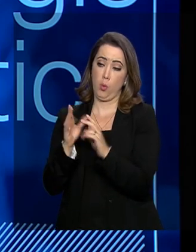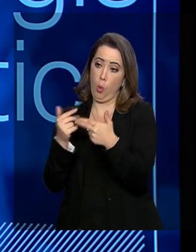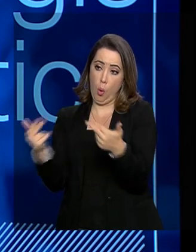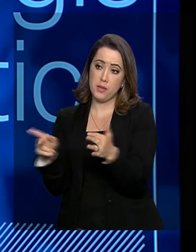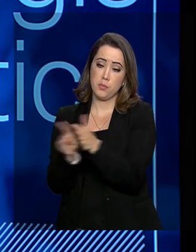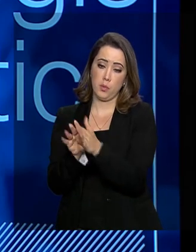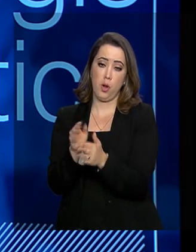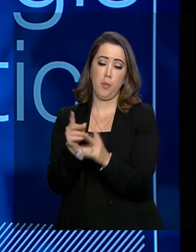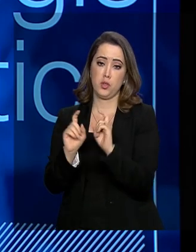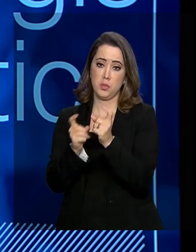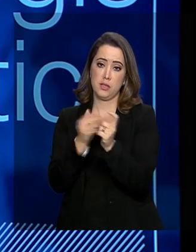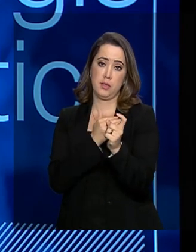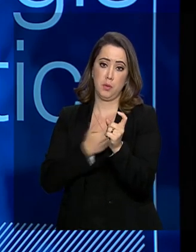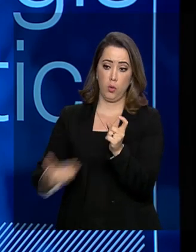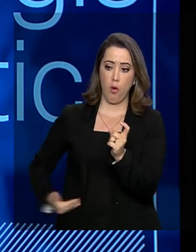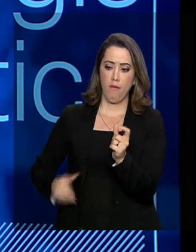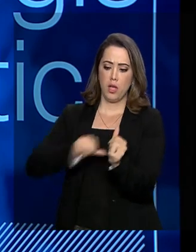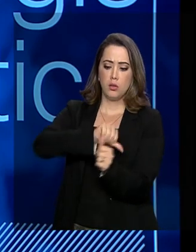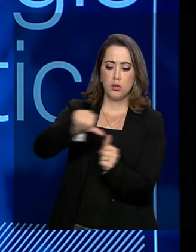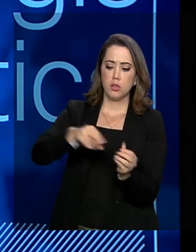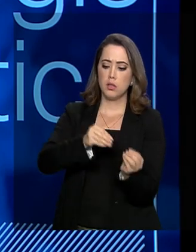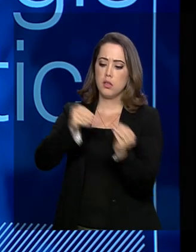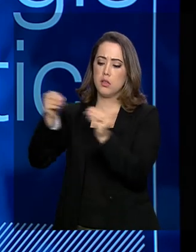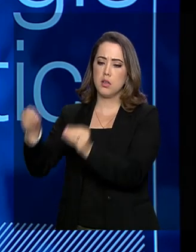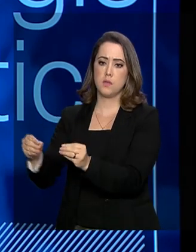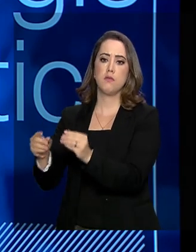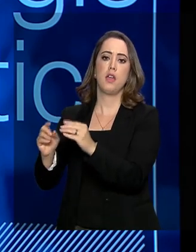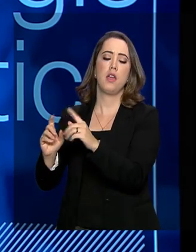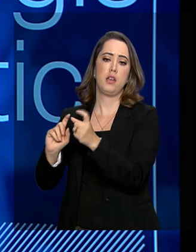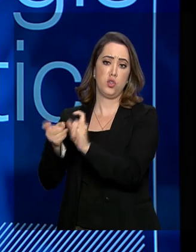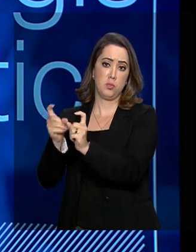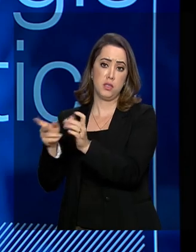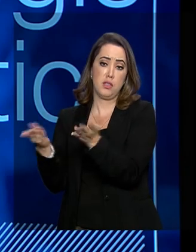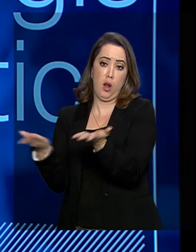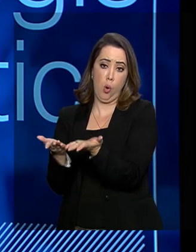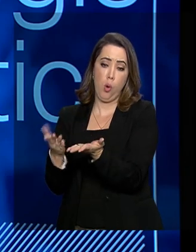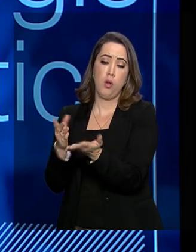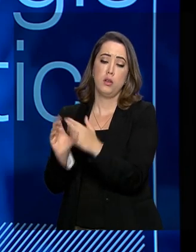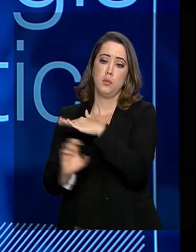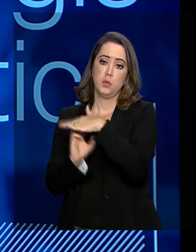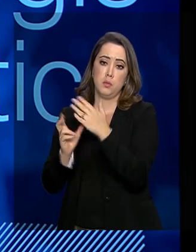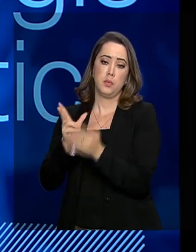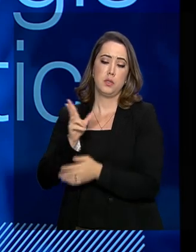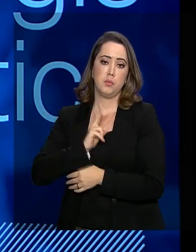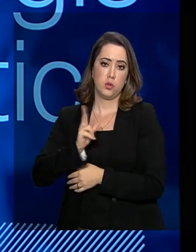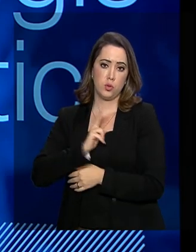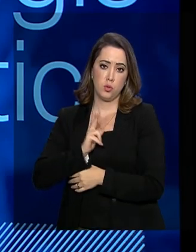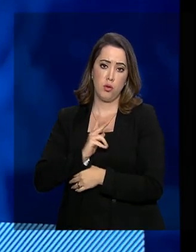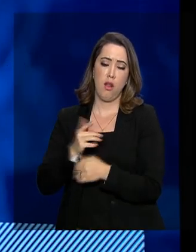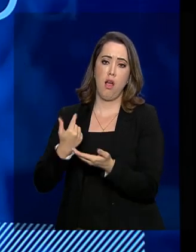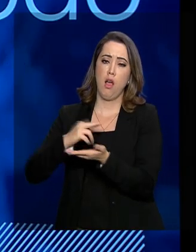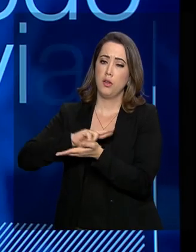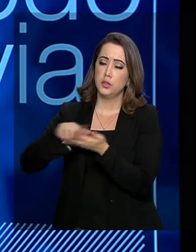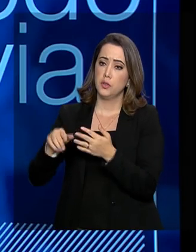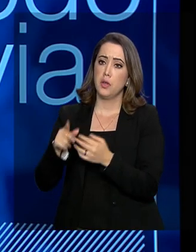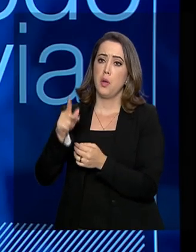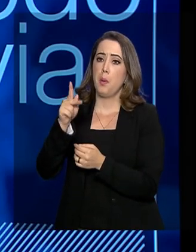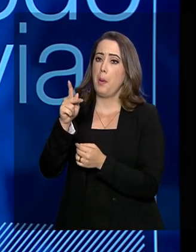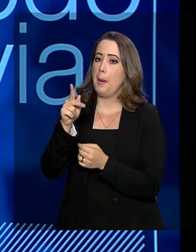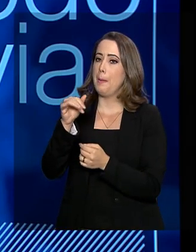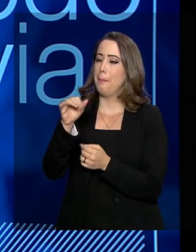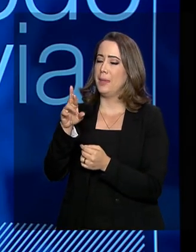em alguns deles, como os aeropostos do Bloco Nordeste, mais de 1.000% do valor do BID, do valor da autórca que foi identificada.